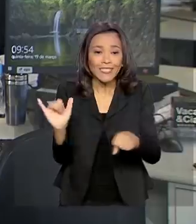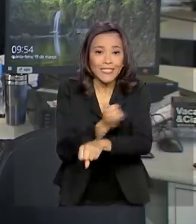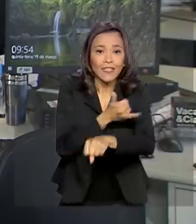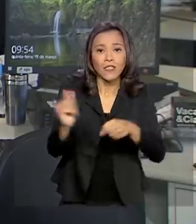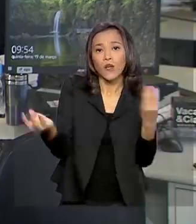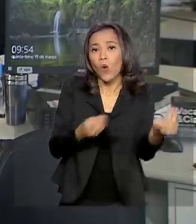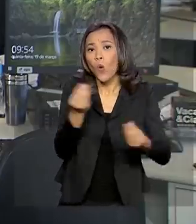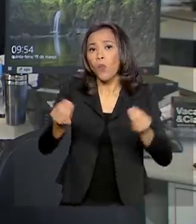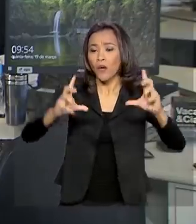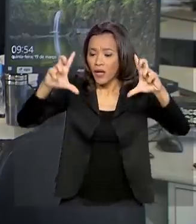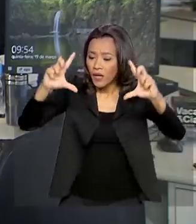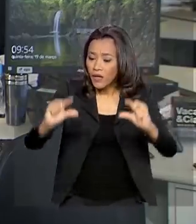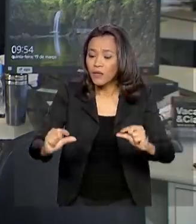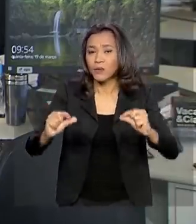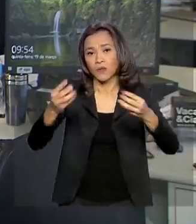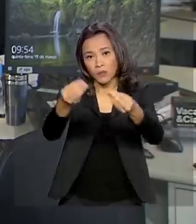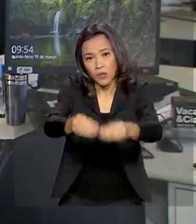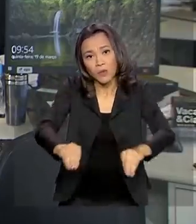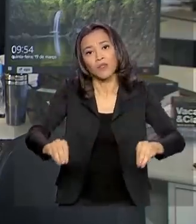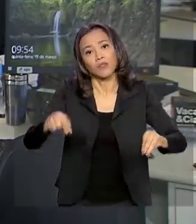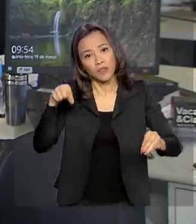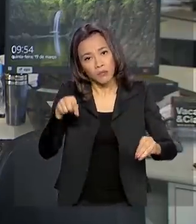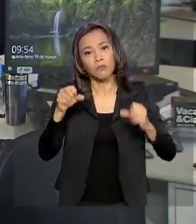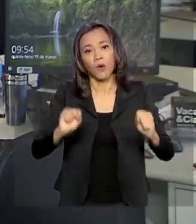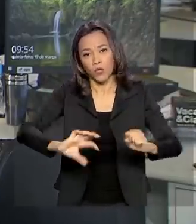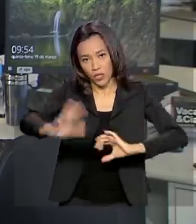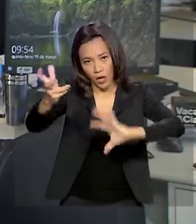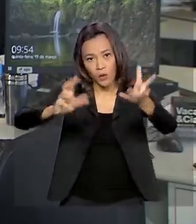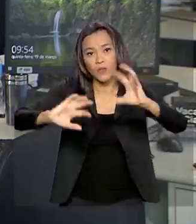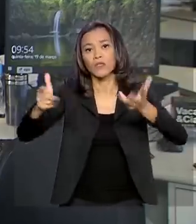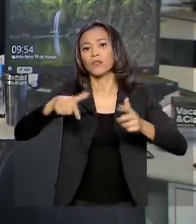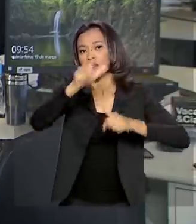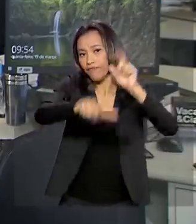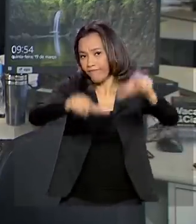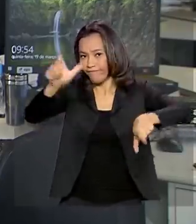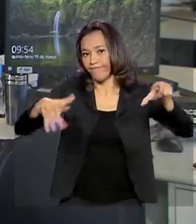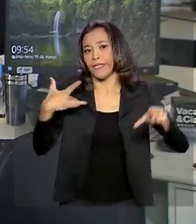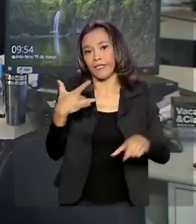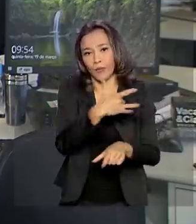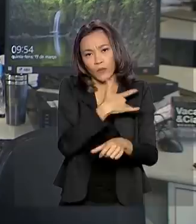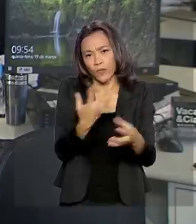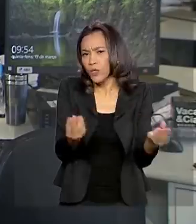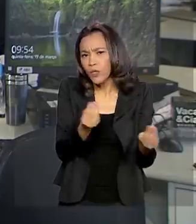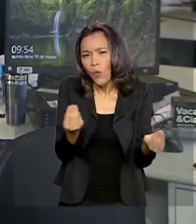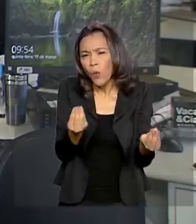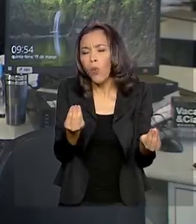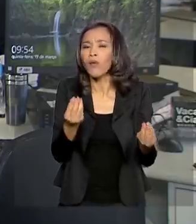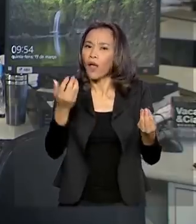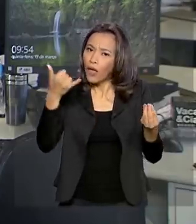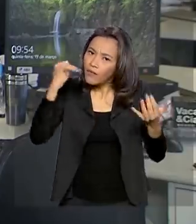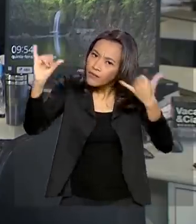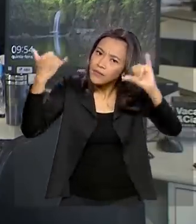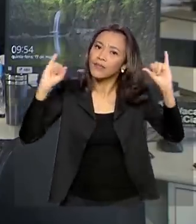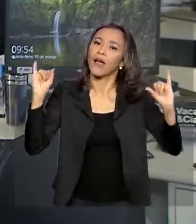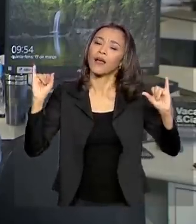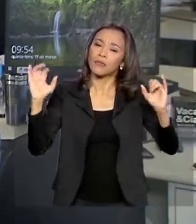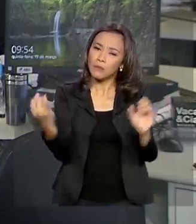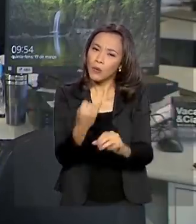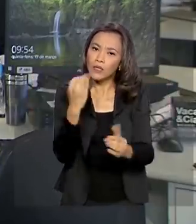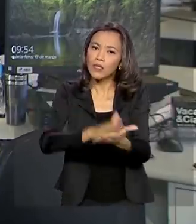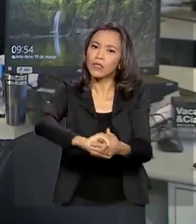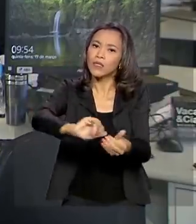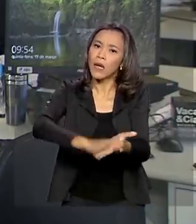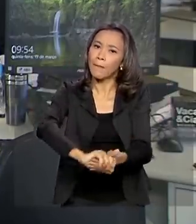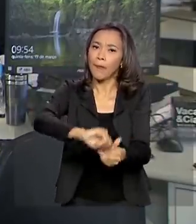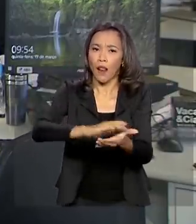vírus pode causar à população. Isso se dá por meio da prevenção. Por isso, é importante que as pessoas lavem as mãos